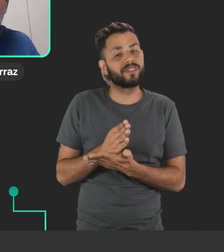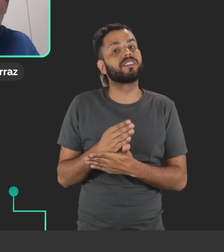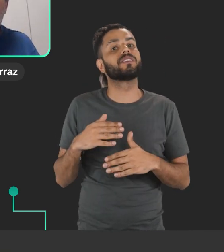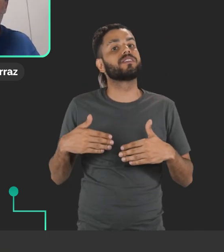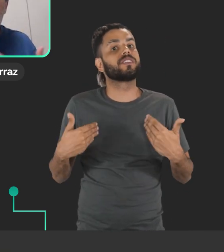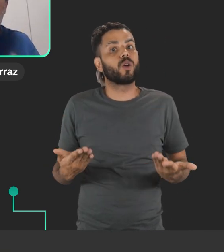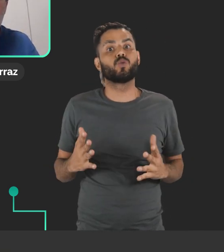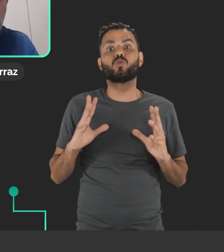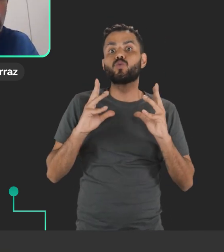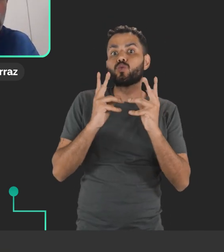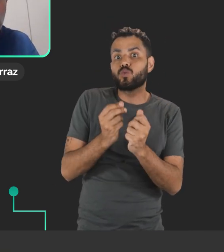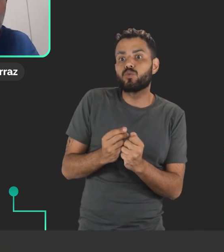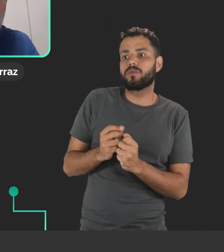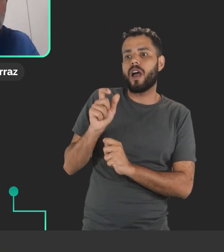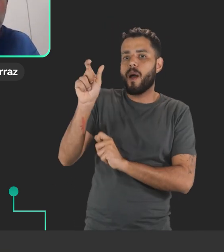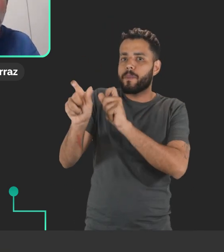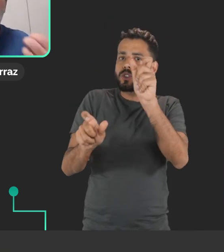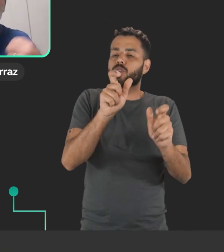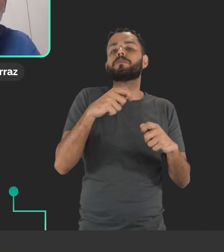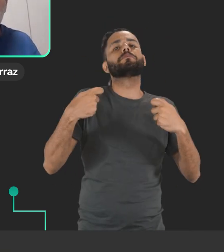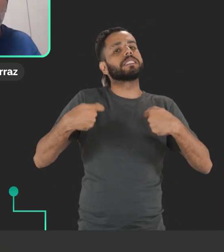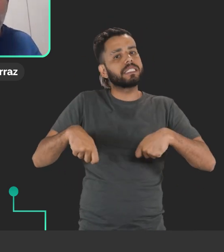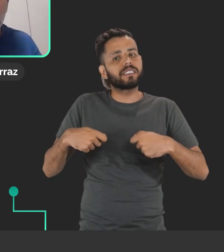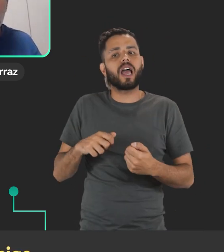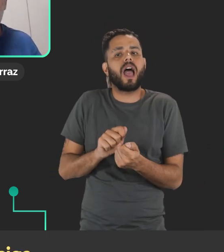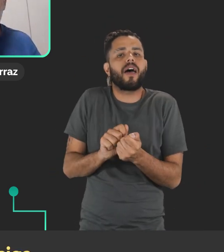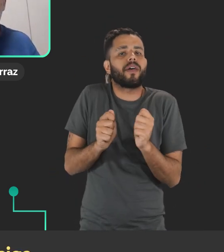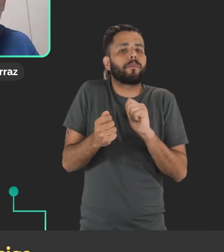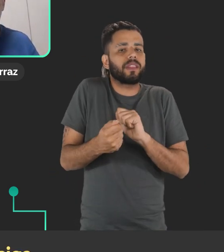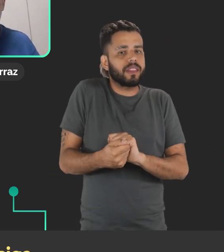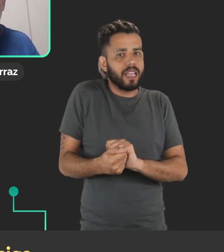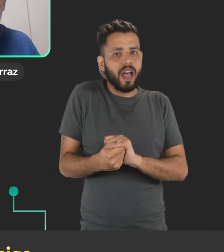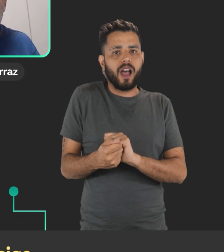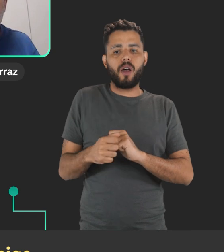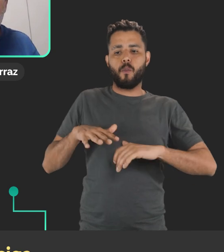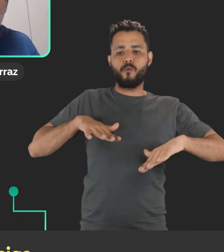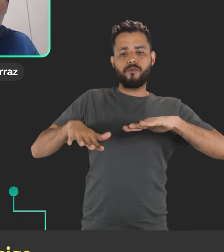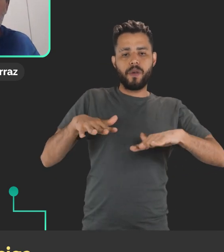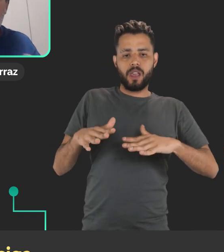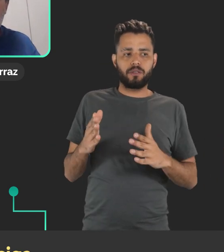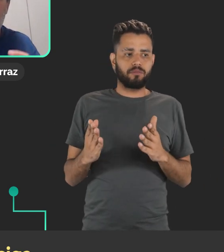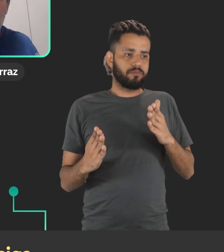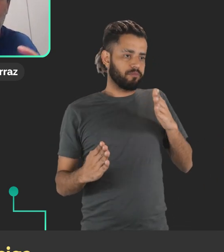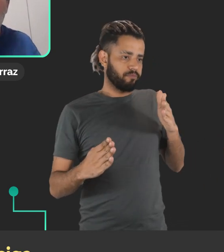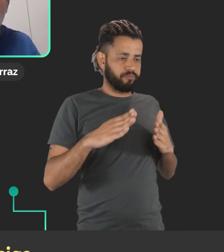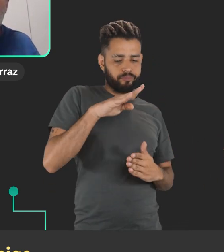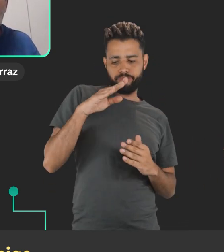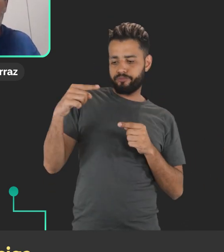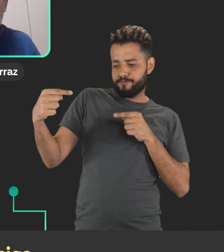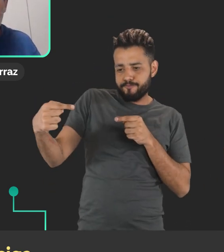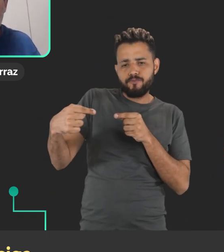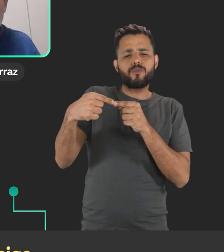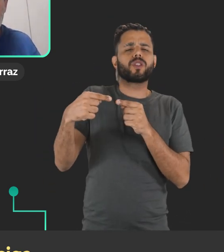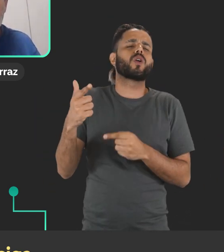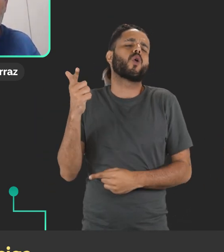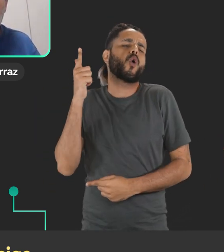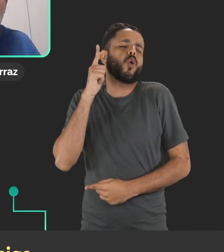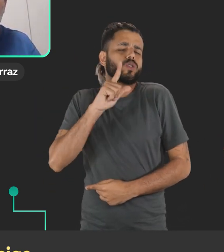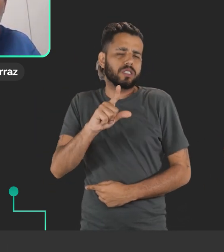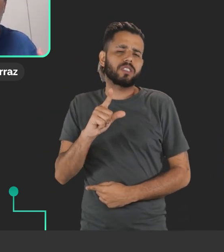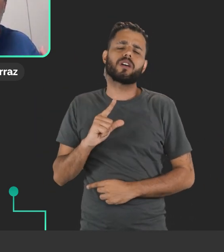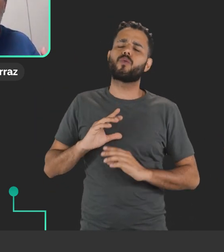é possível que o usuário possa customizar esses movimentos para que ele consiga ter um pouco mais de